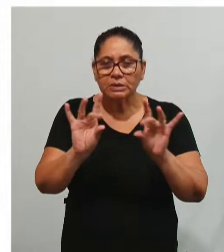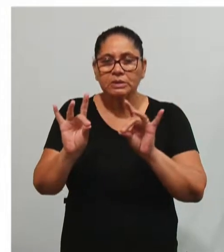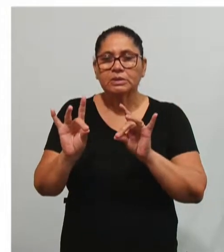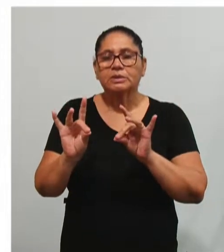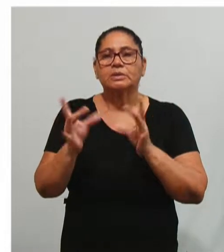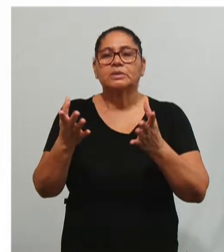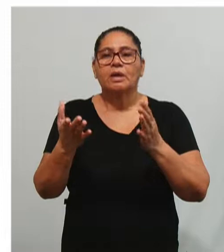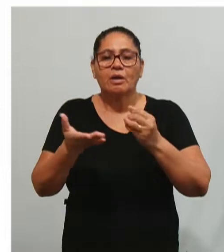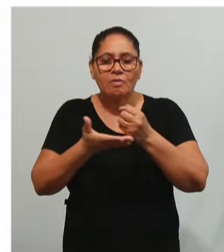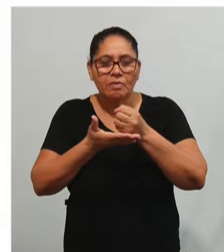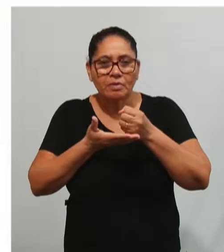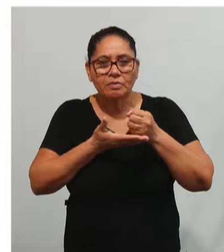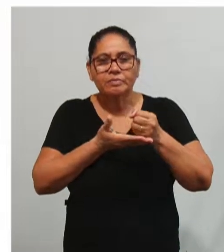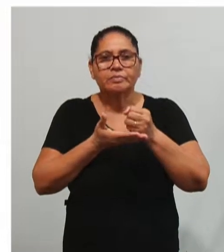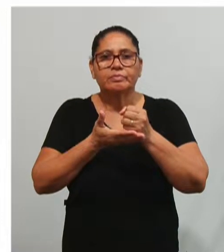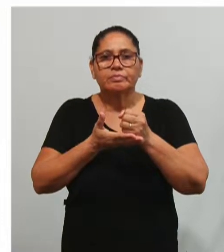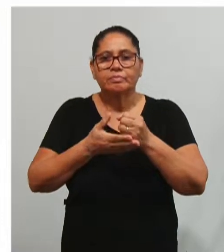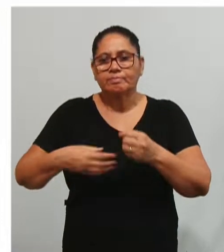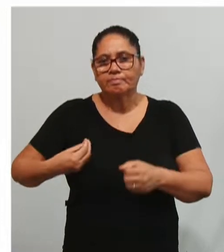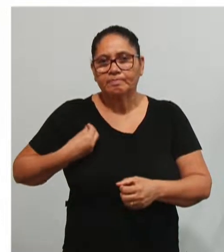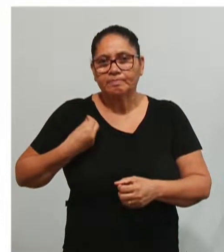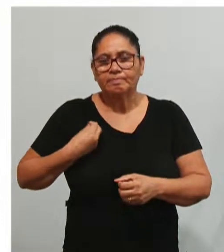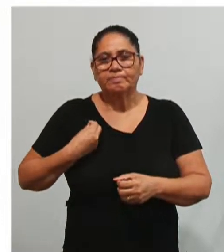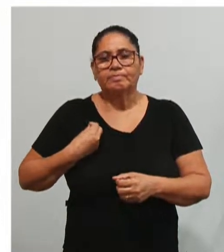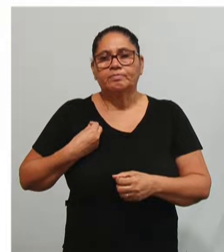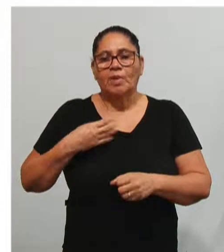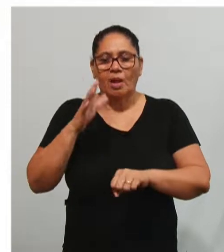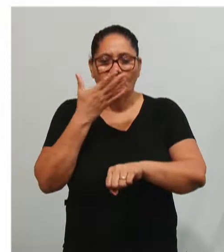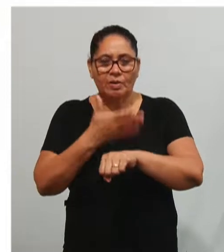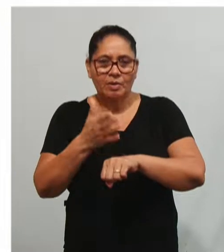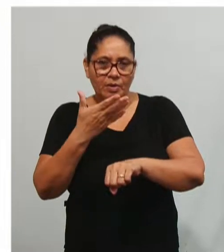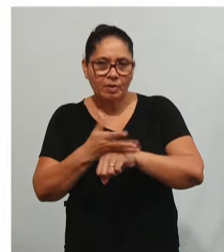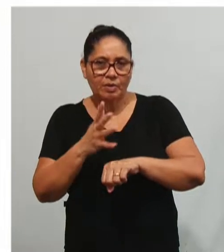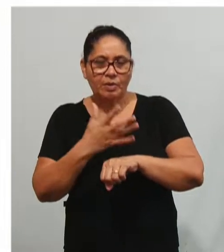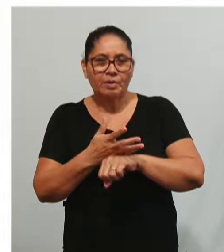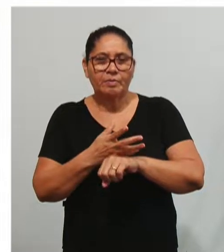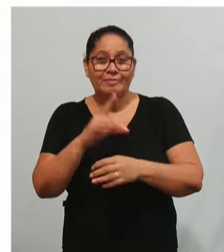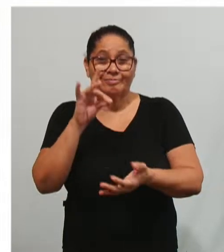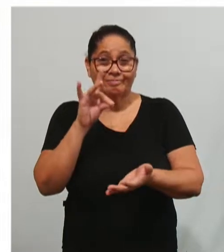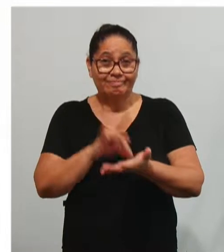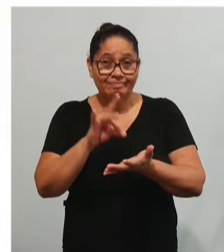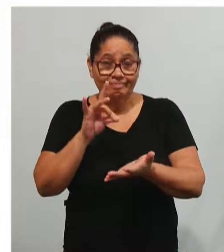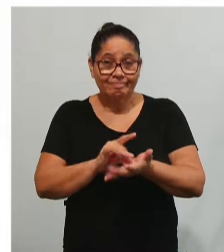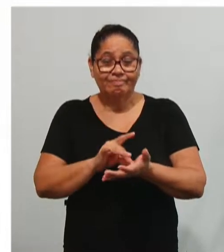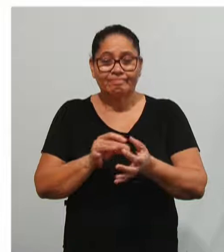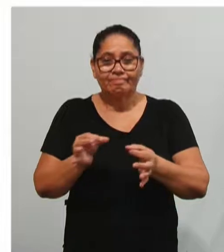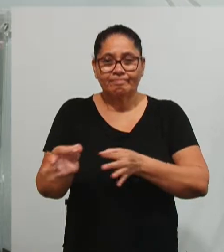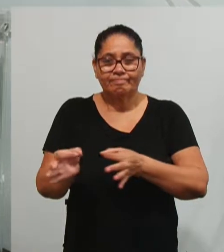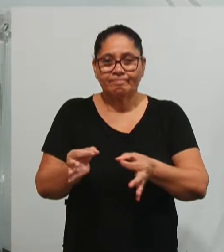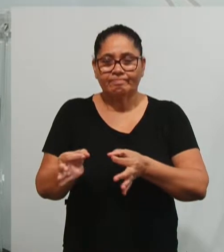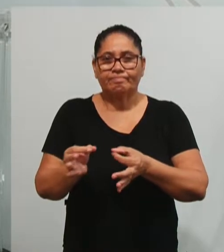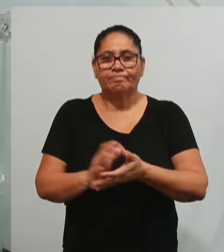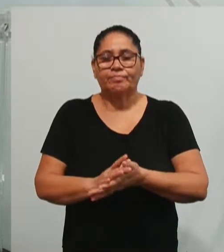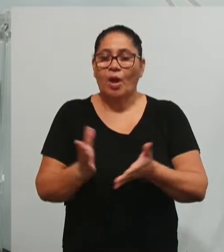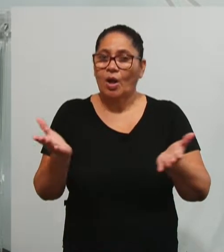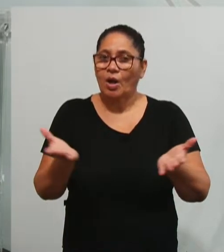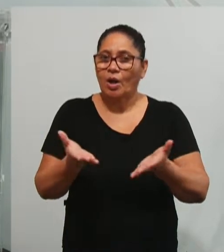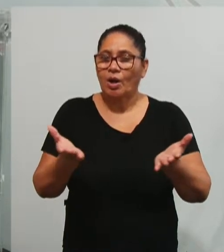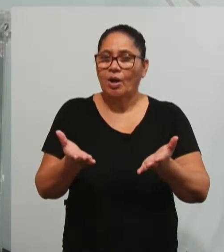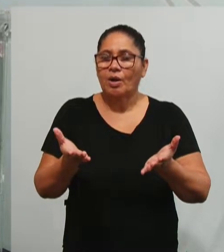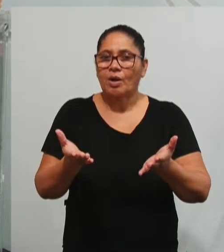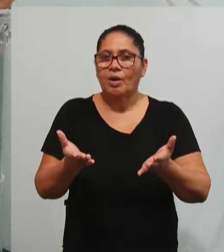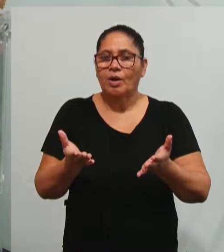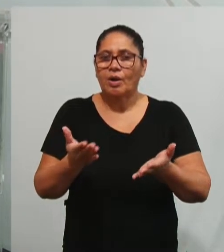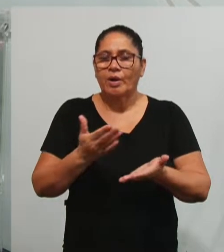que forem baseadas em vivências e práticas reais nas organizações. Então, agora, a gente vai